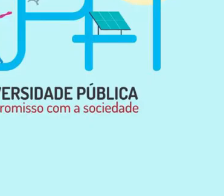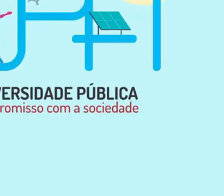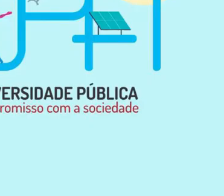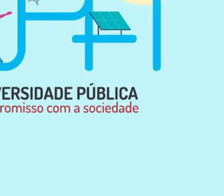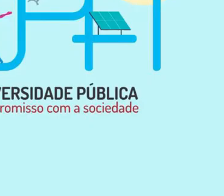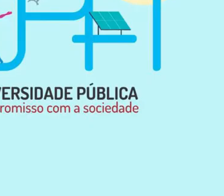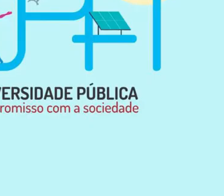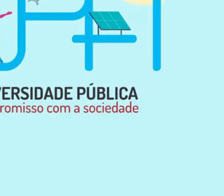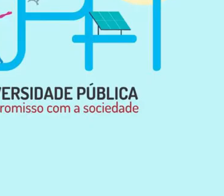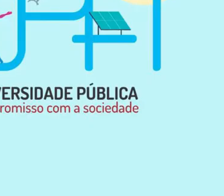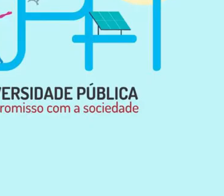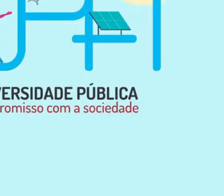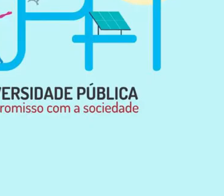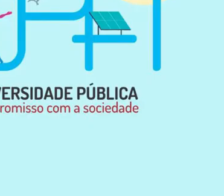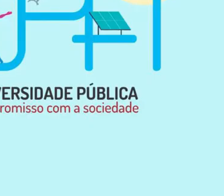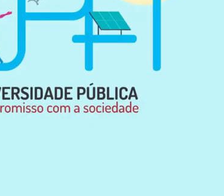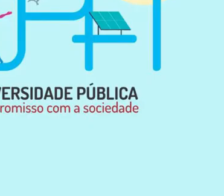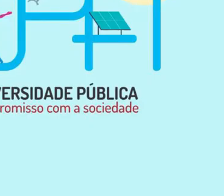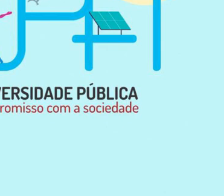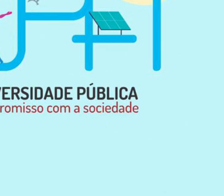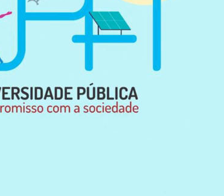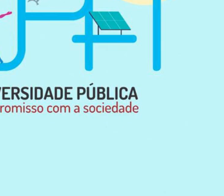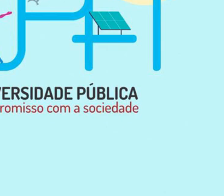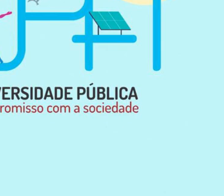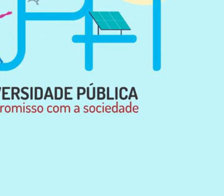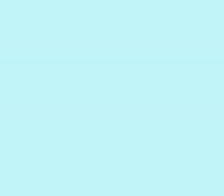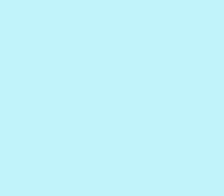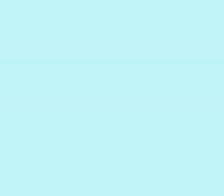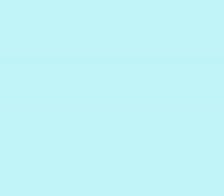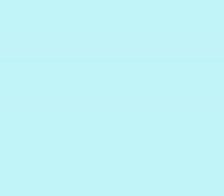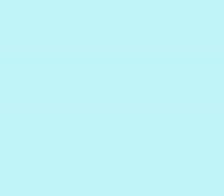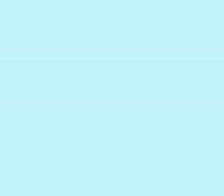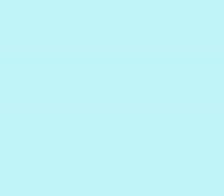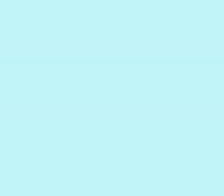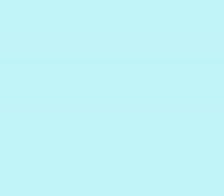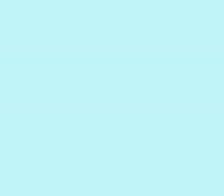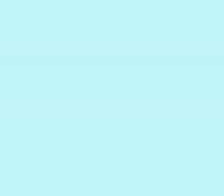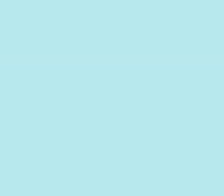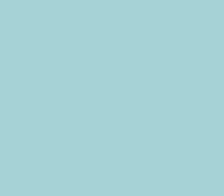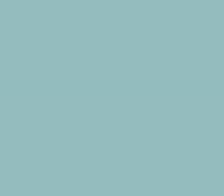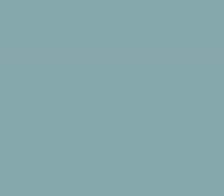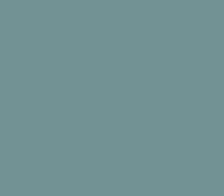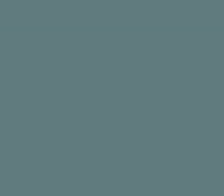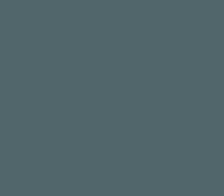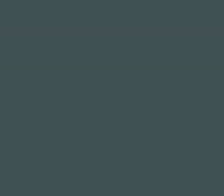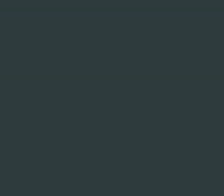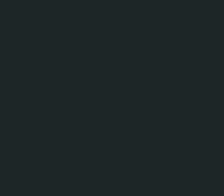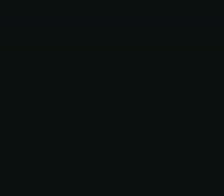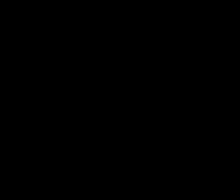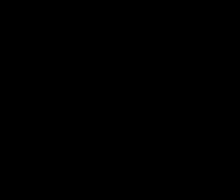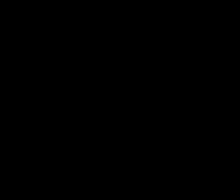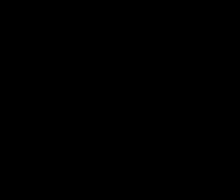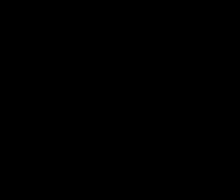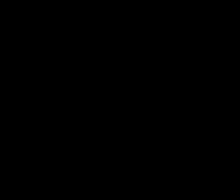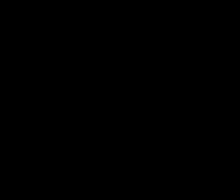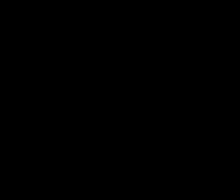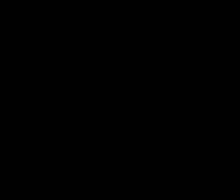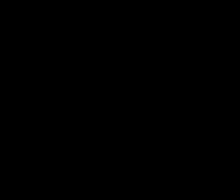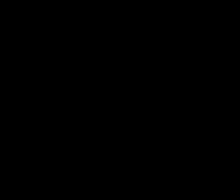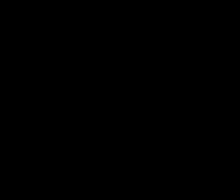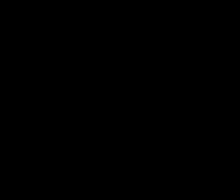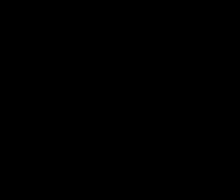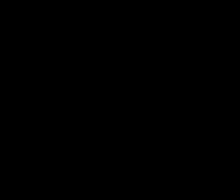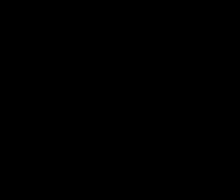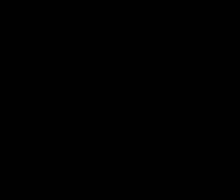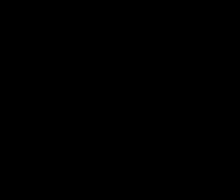A cidade Onde é A CIDADE NO